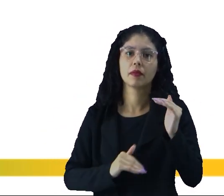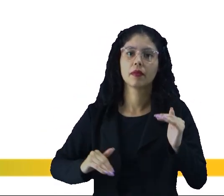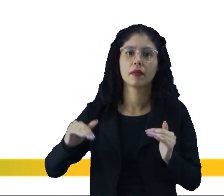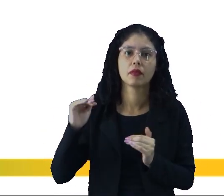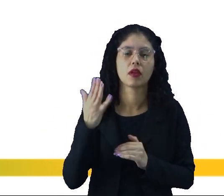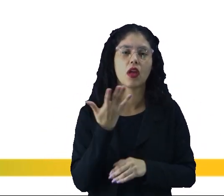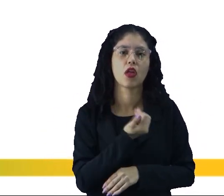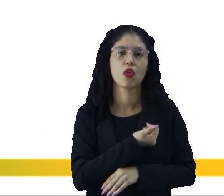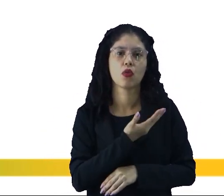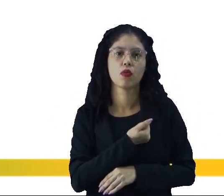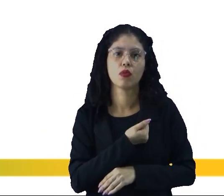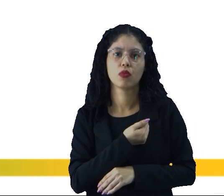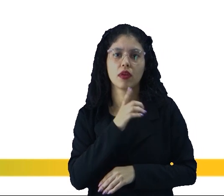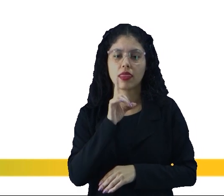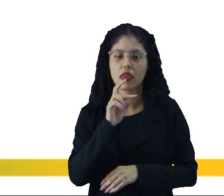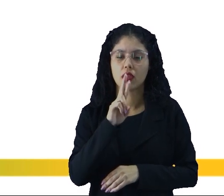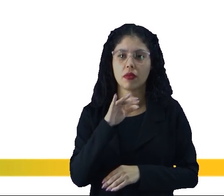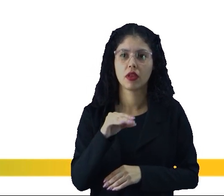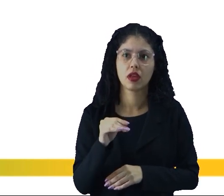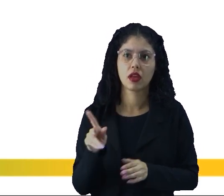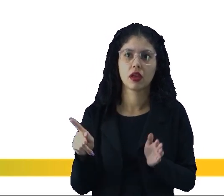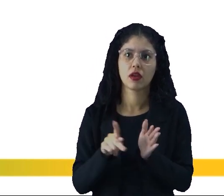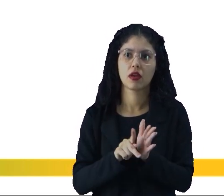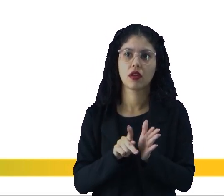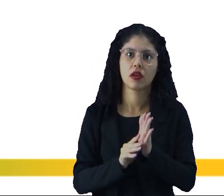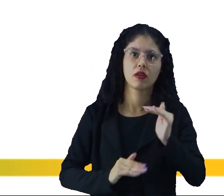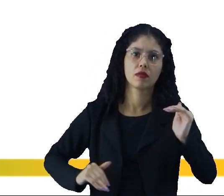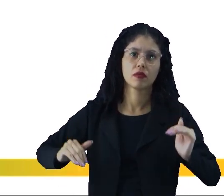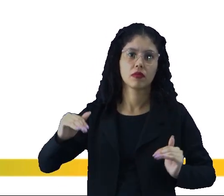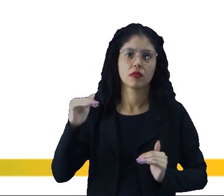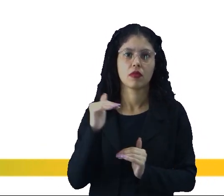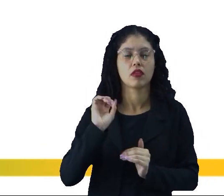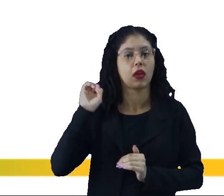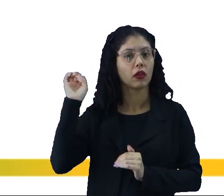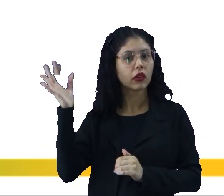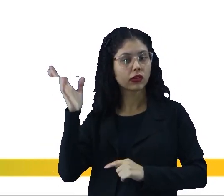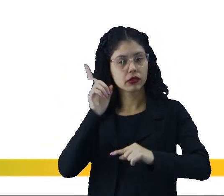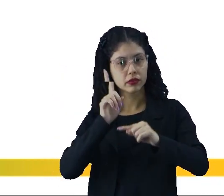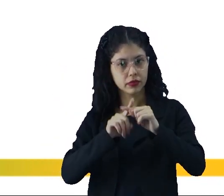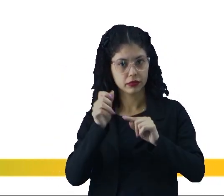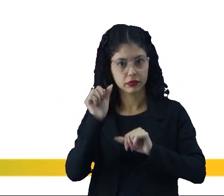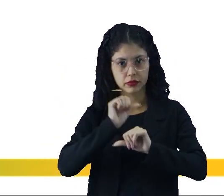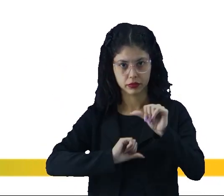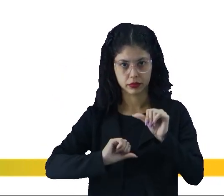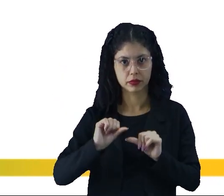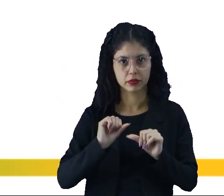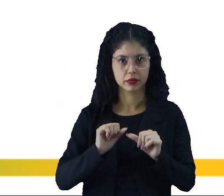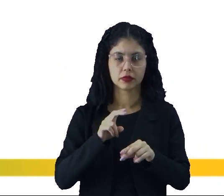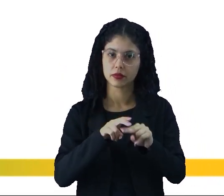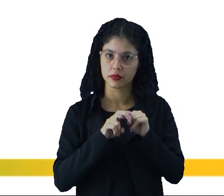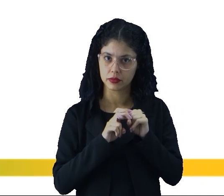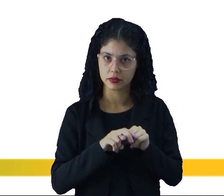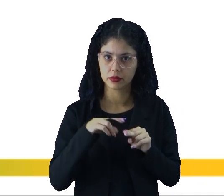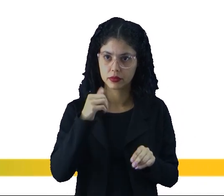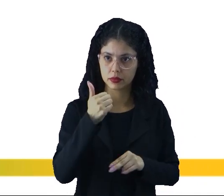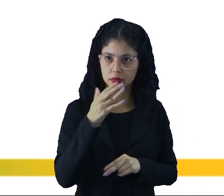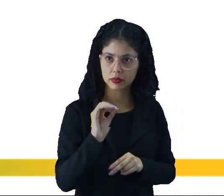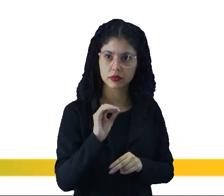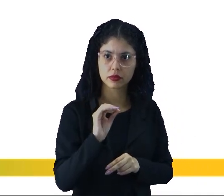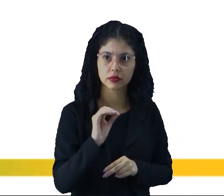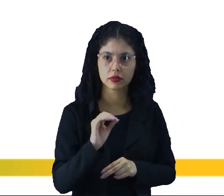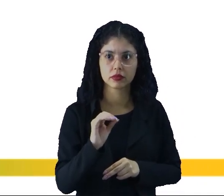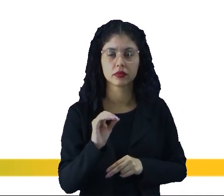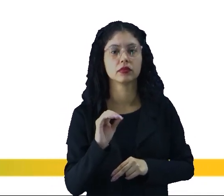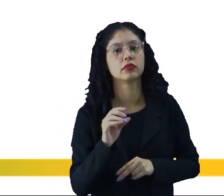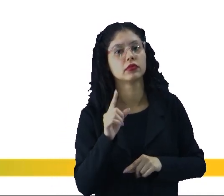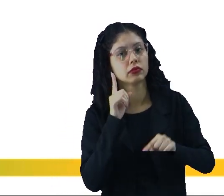ele foi para o numerador ele saiu do denominador e foi para o numerador quando isso acontece o sinal dele muda por isso que o 10 a terceira ficou